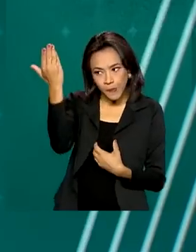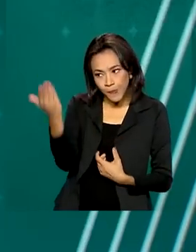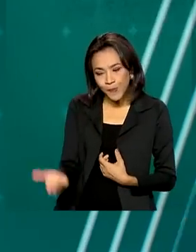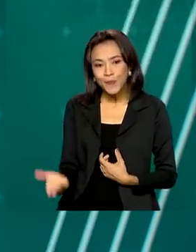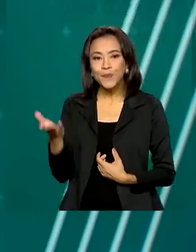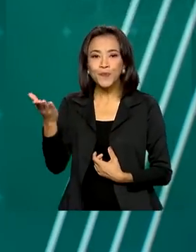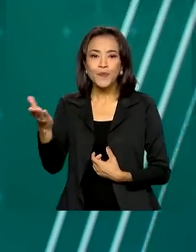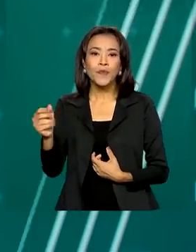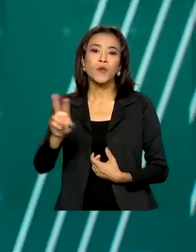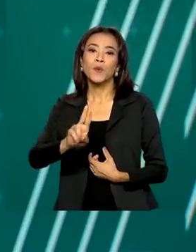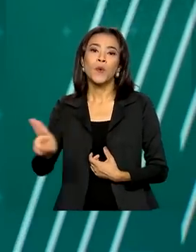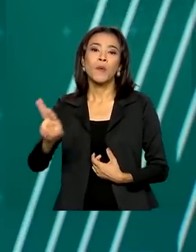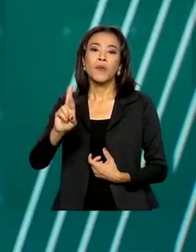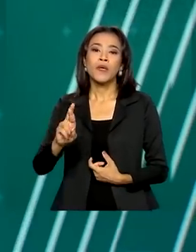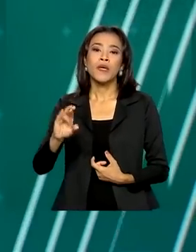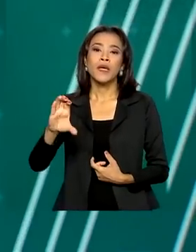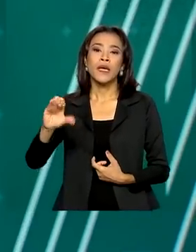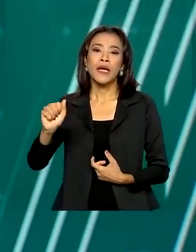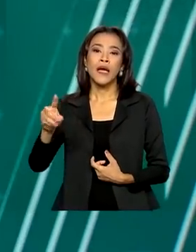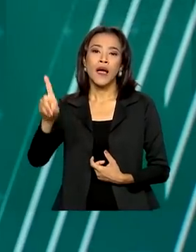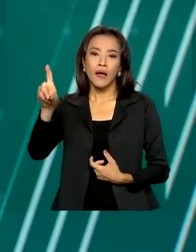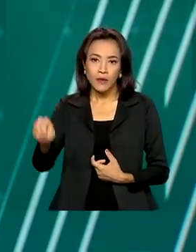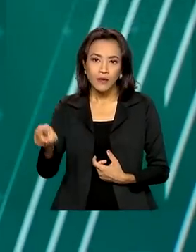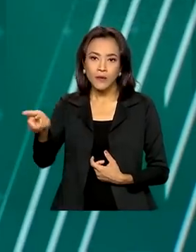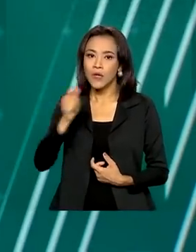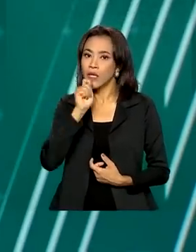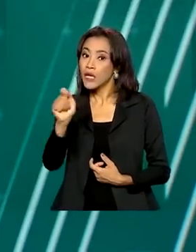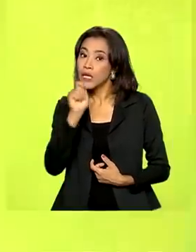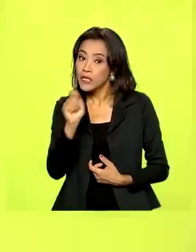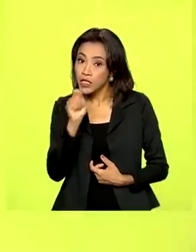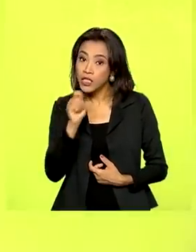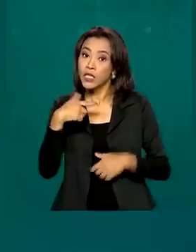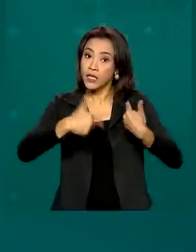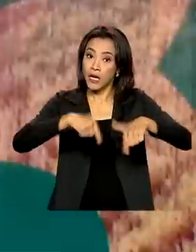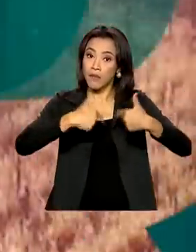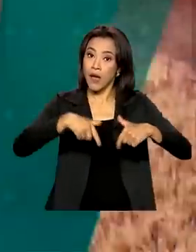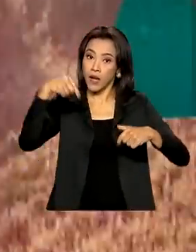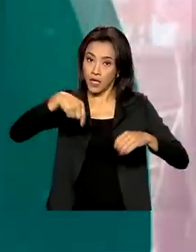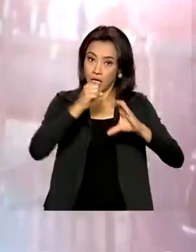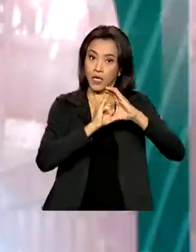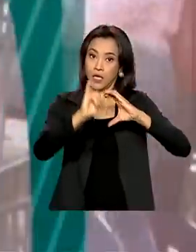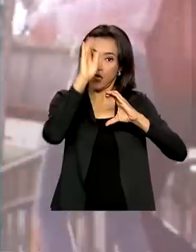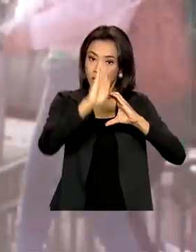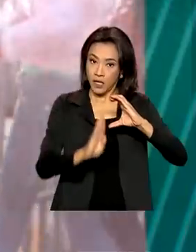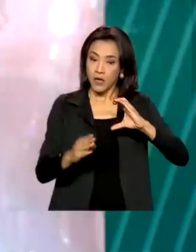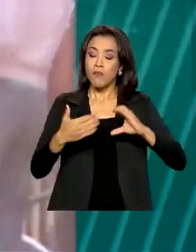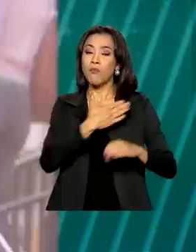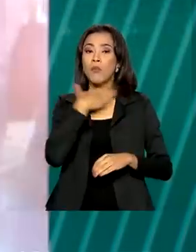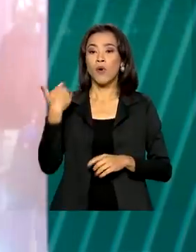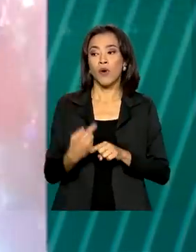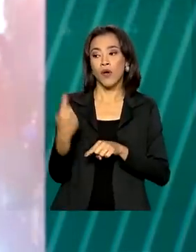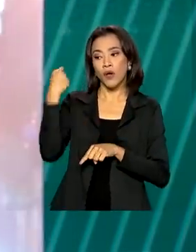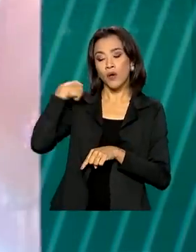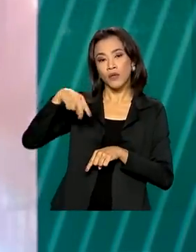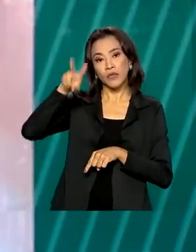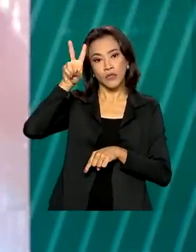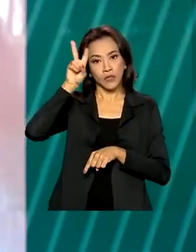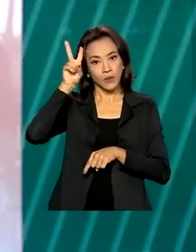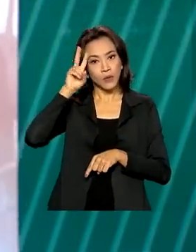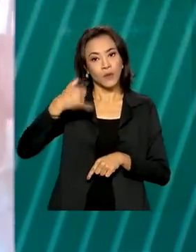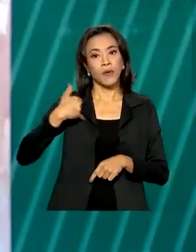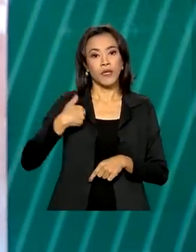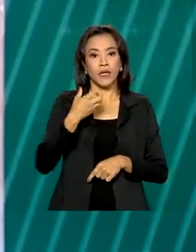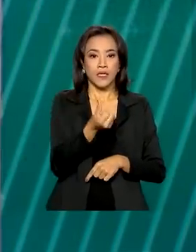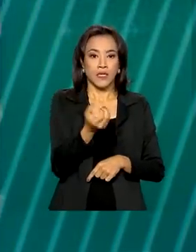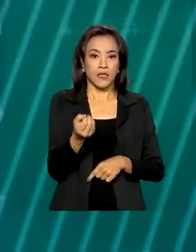Ricardo Carandina, nosso colega aqui na empresa Brasil de Comunicação, morreu na última segunda-feira aos 60 anos